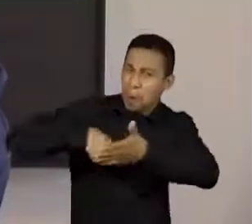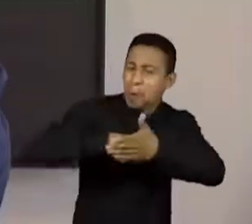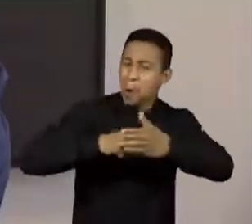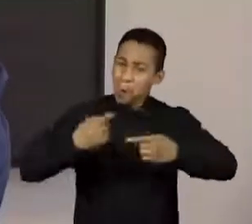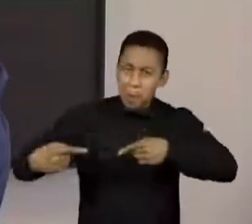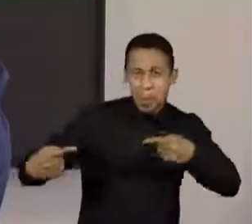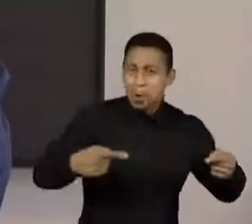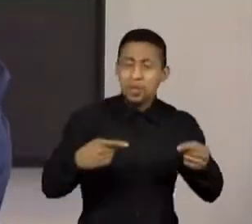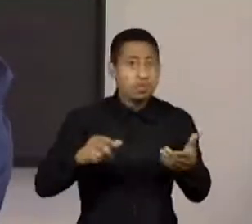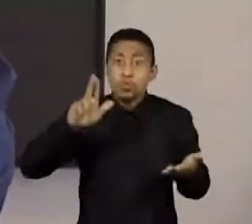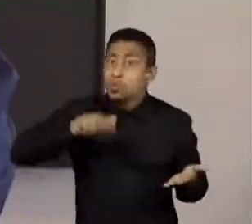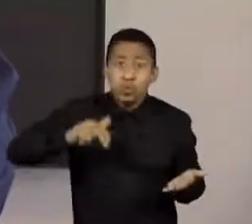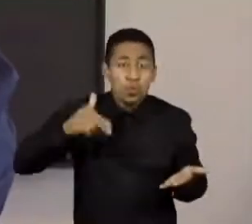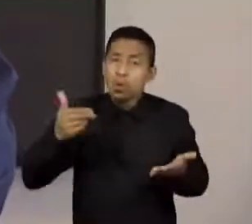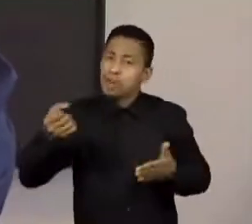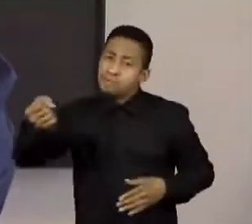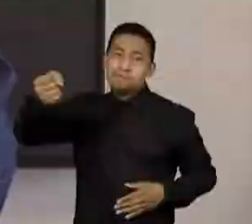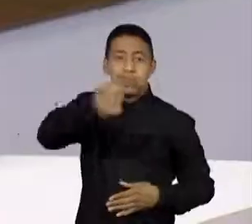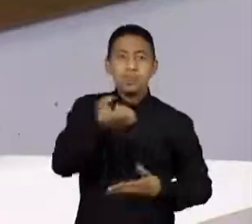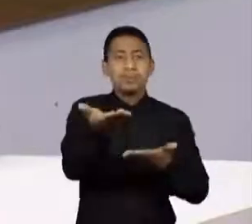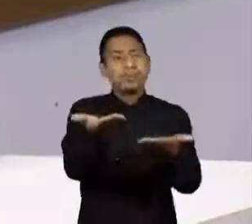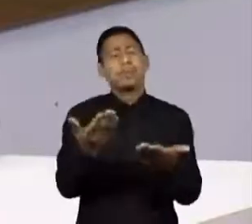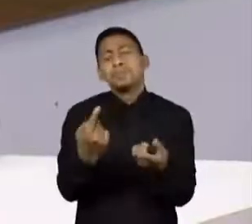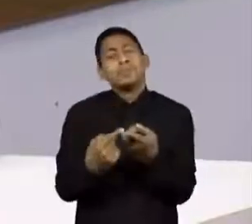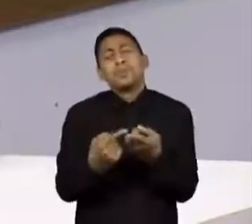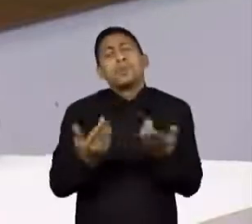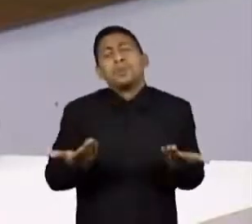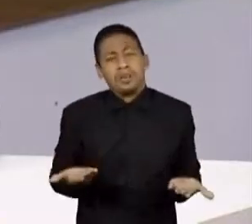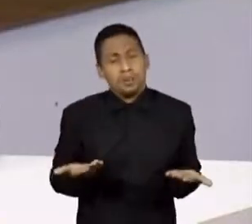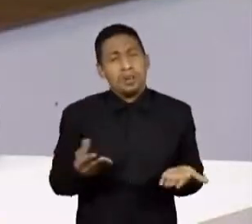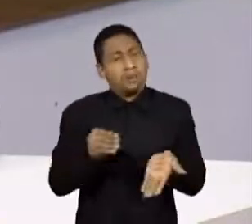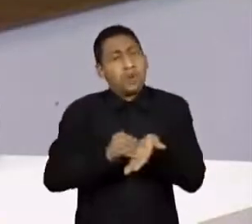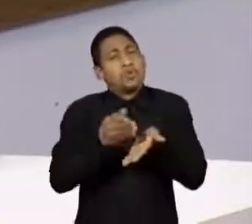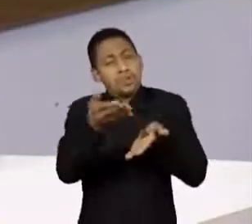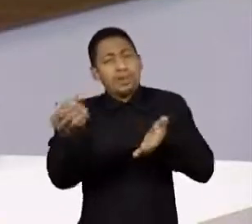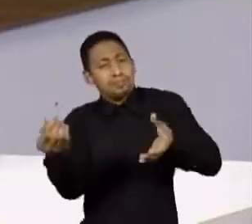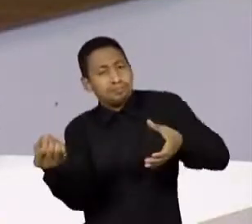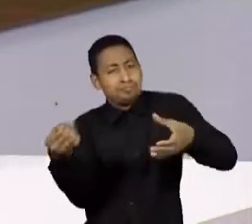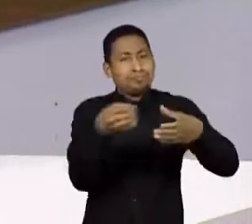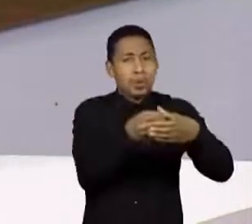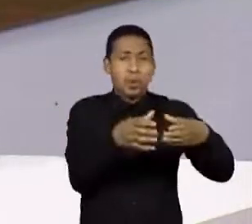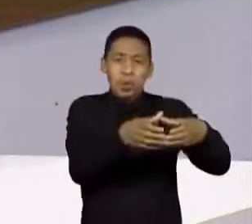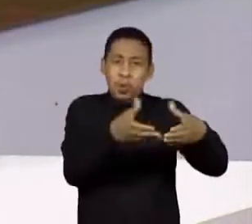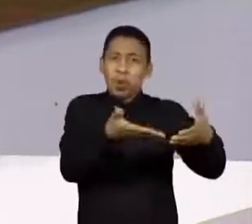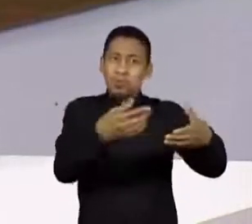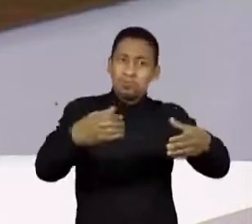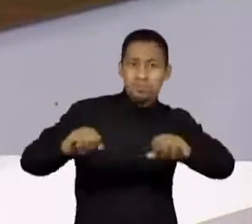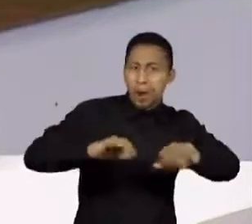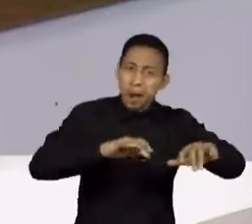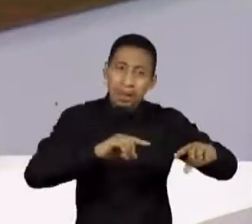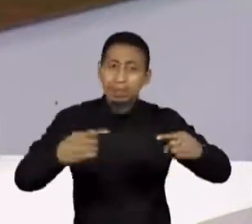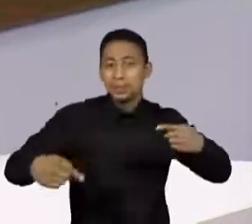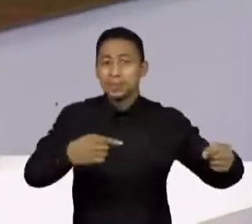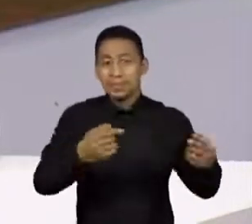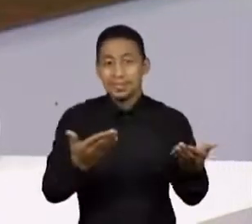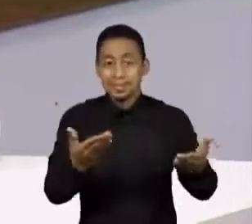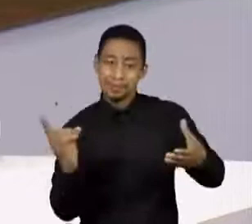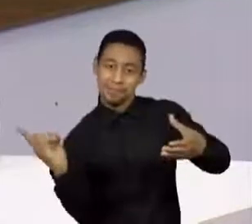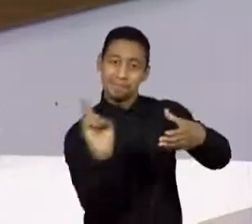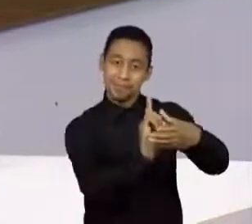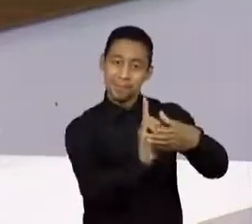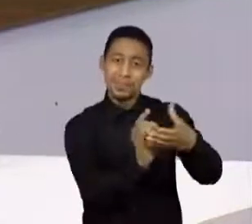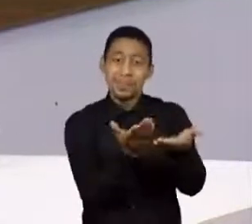né? A sua obra nunca foi tão vista dessa forma. Por que você acha que isso aconteceu? A Dona Ivone Lara dizia que a gente deve pisar nesse chão